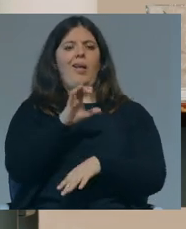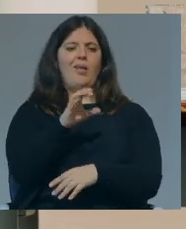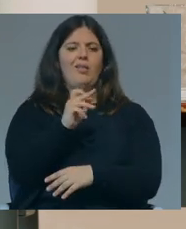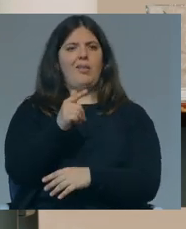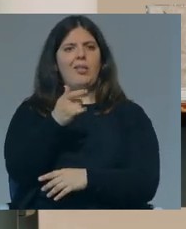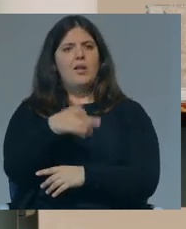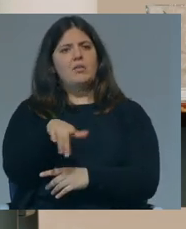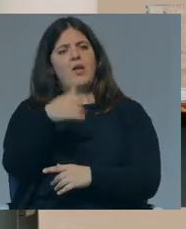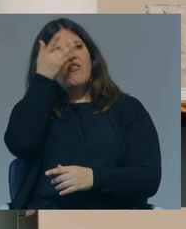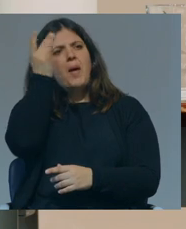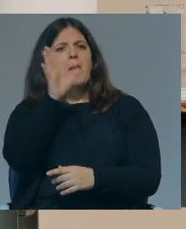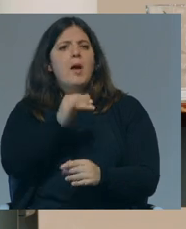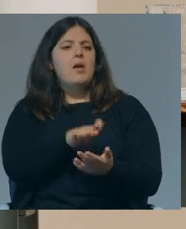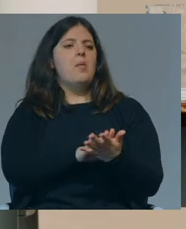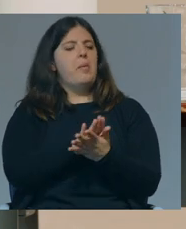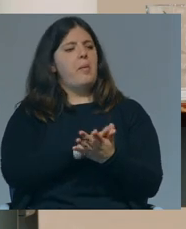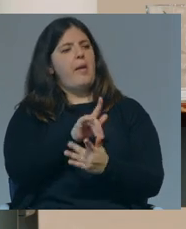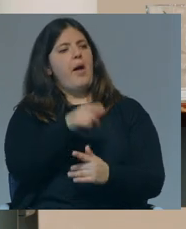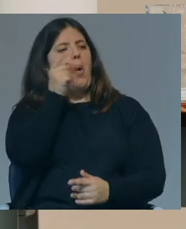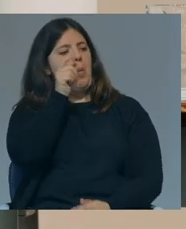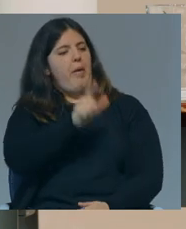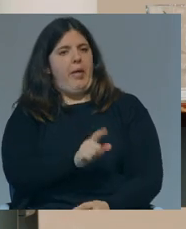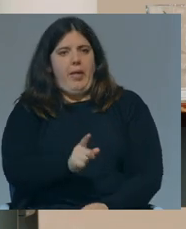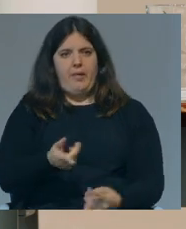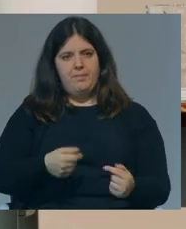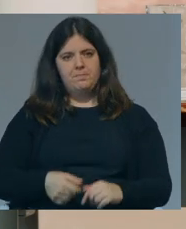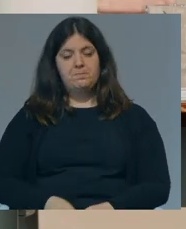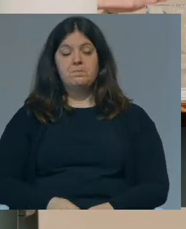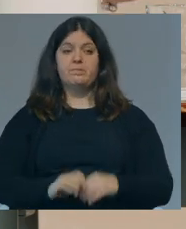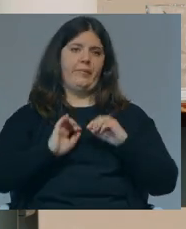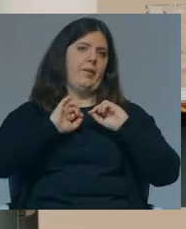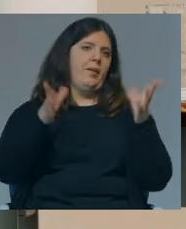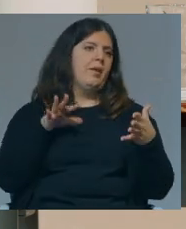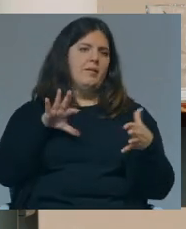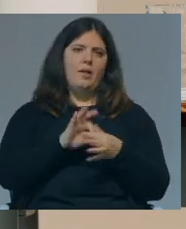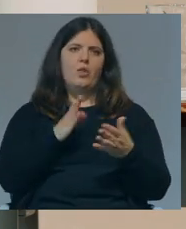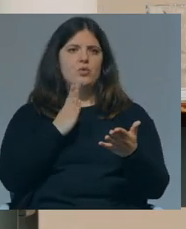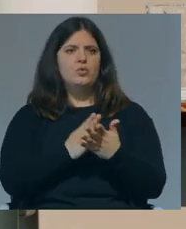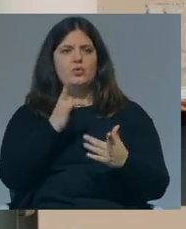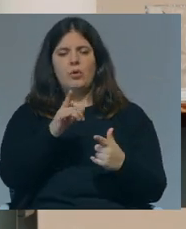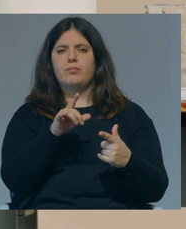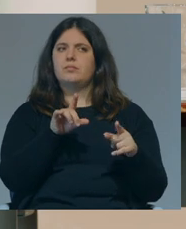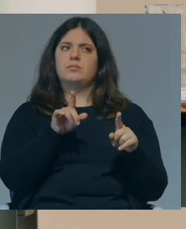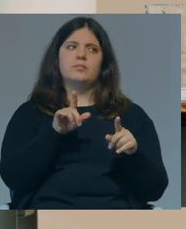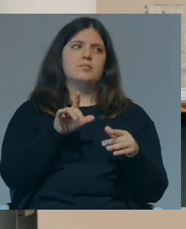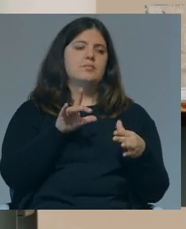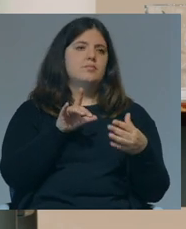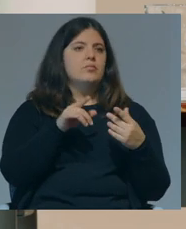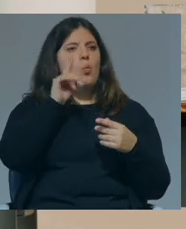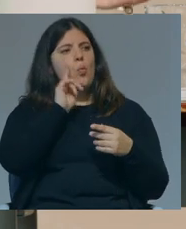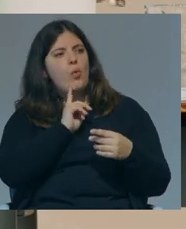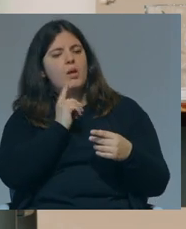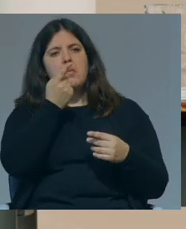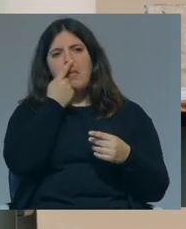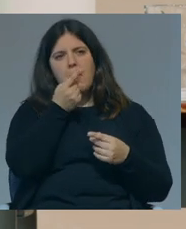partindo da base do ser homem, não neste caso. Claro que não tem a ver só com as questões das